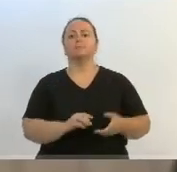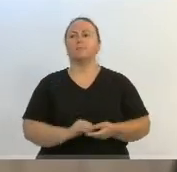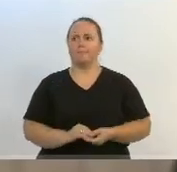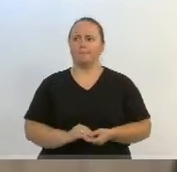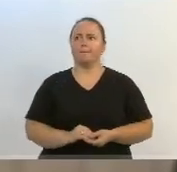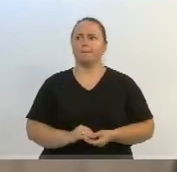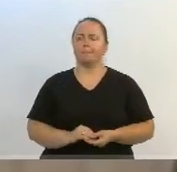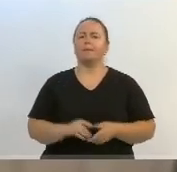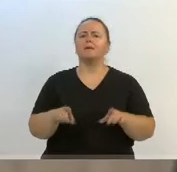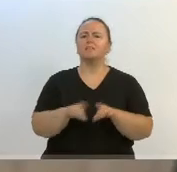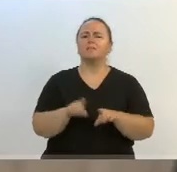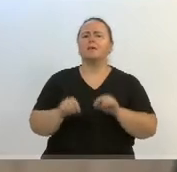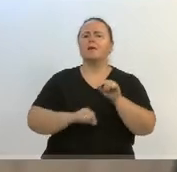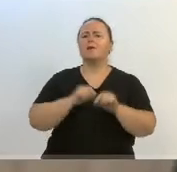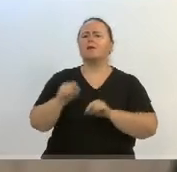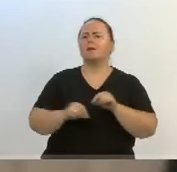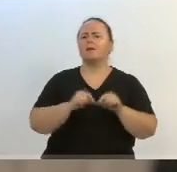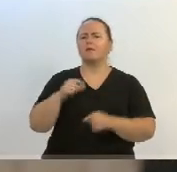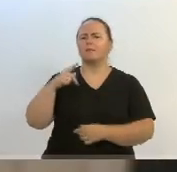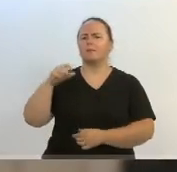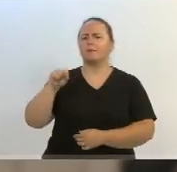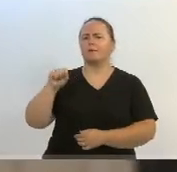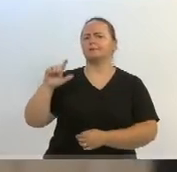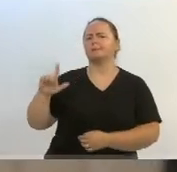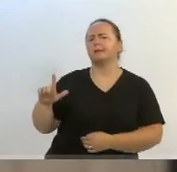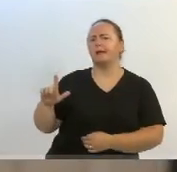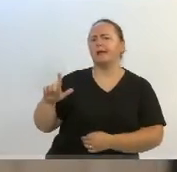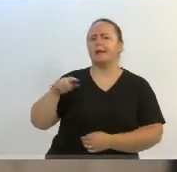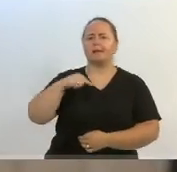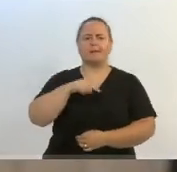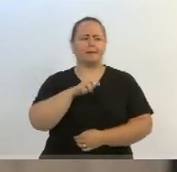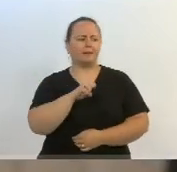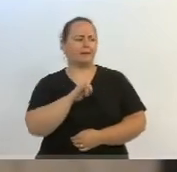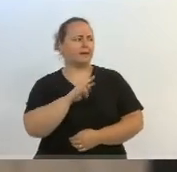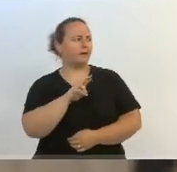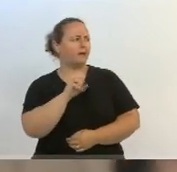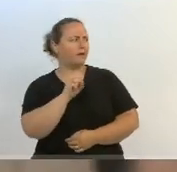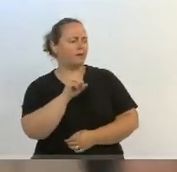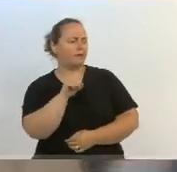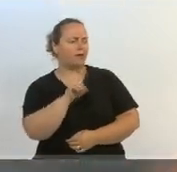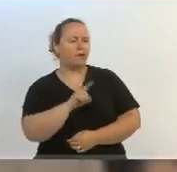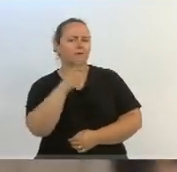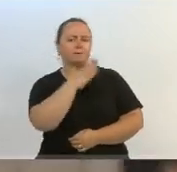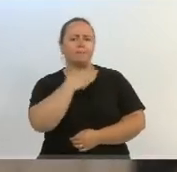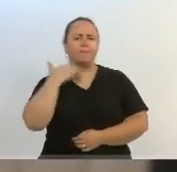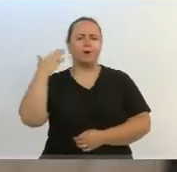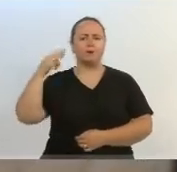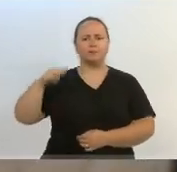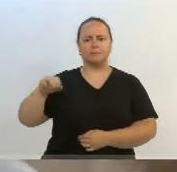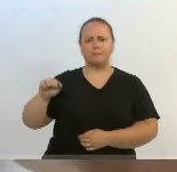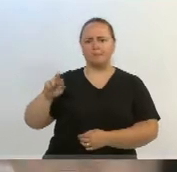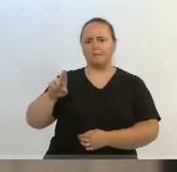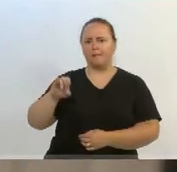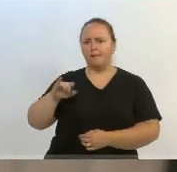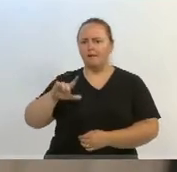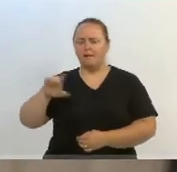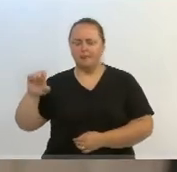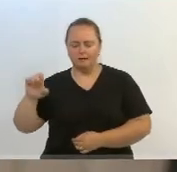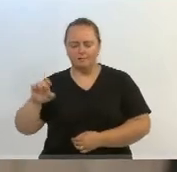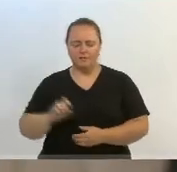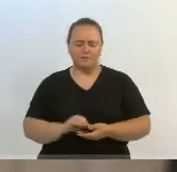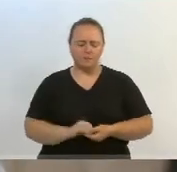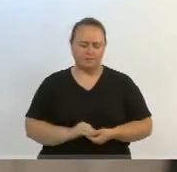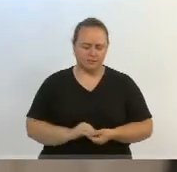sirva para abafar também o laranjal do PSL, o caso Queiroz, a milícia, a morte da Marielle, e tantas outras coisas que talvez neste momento vão